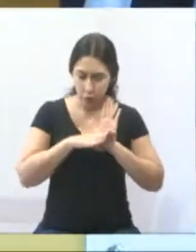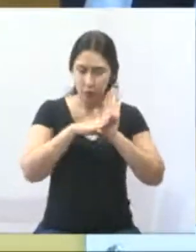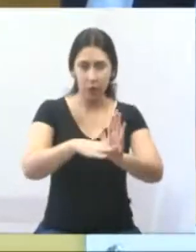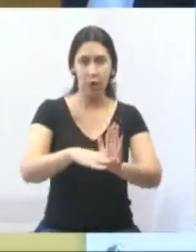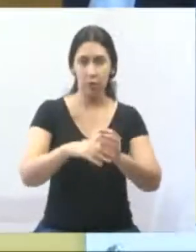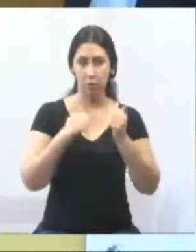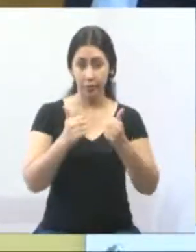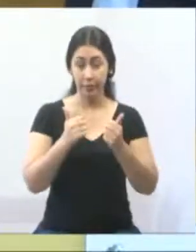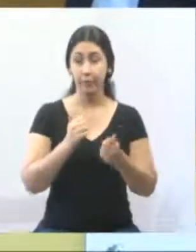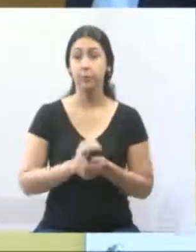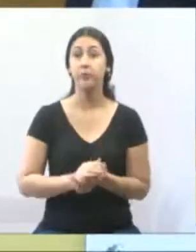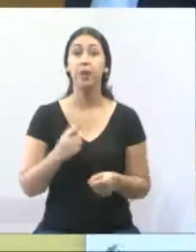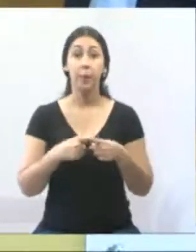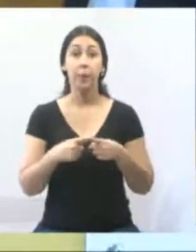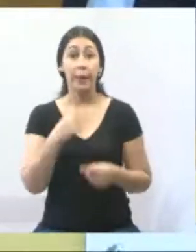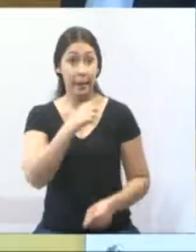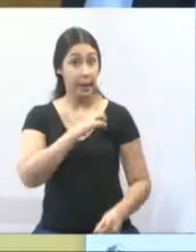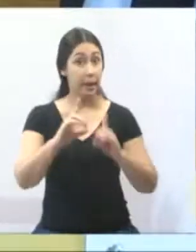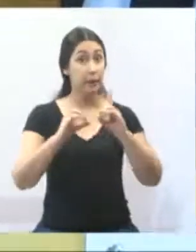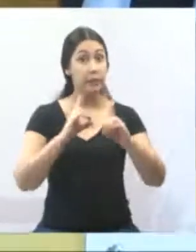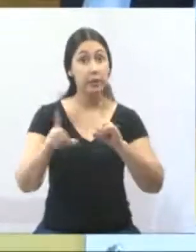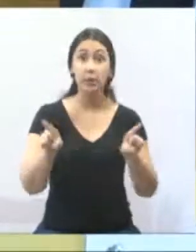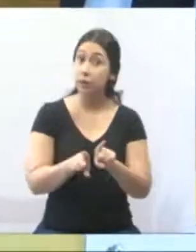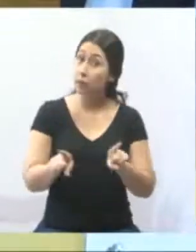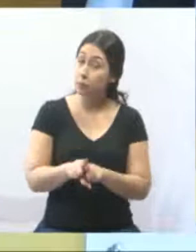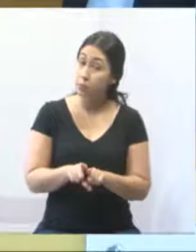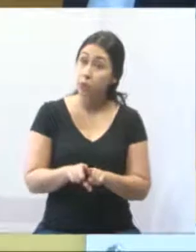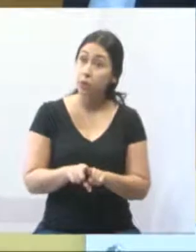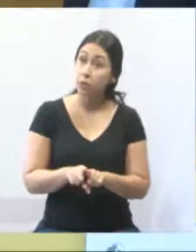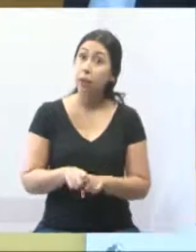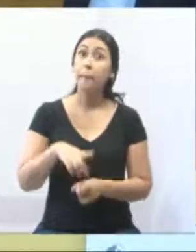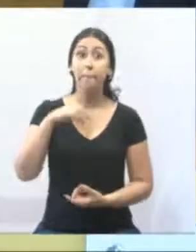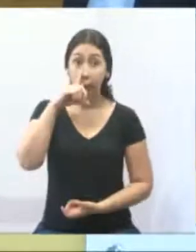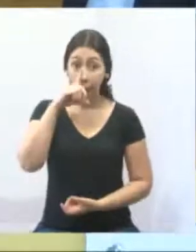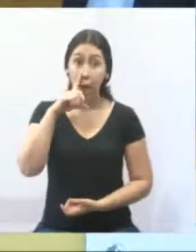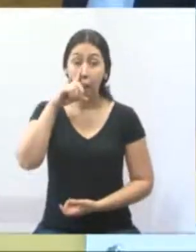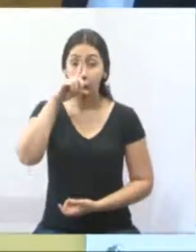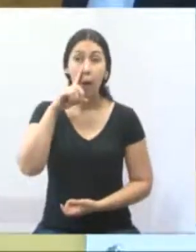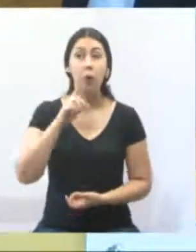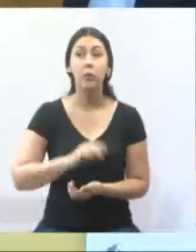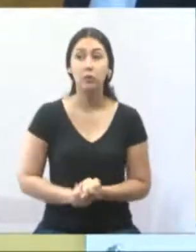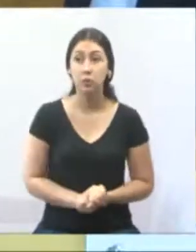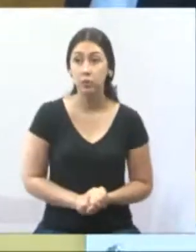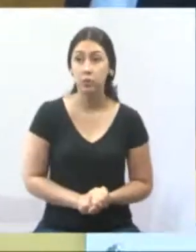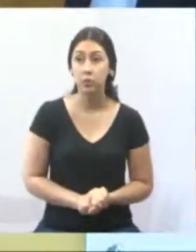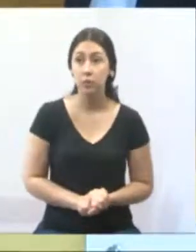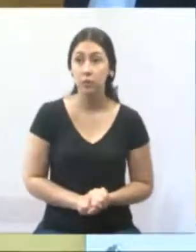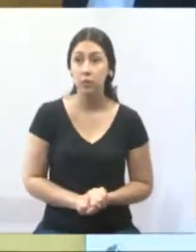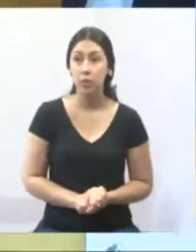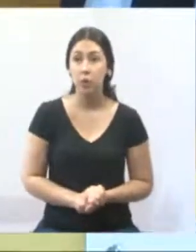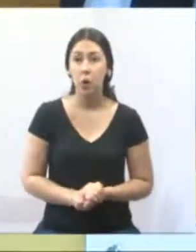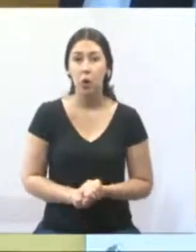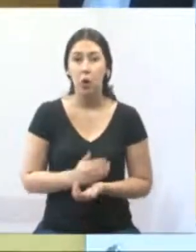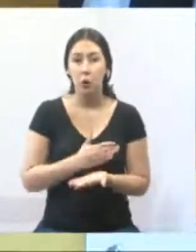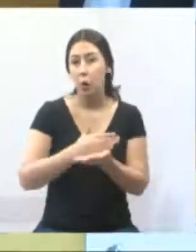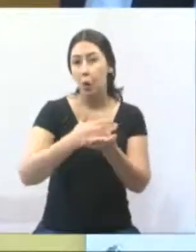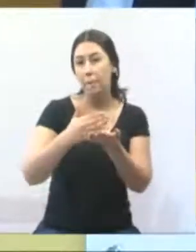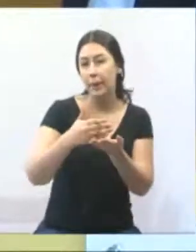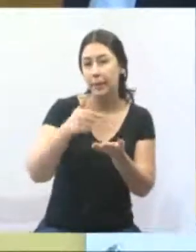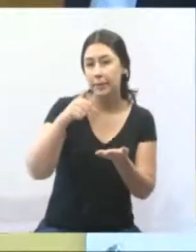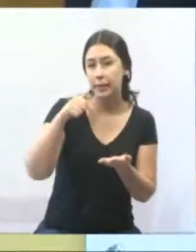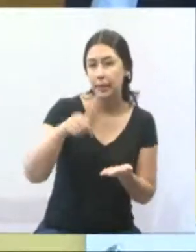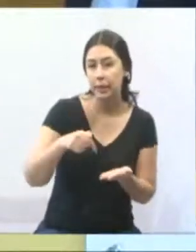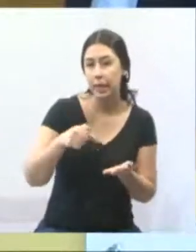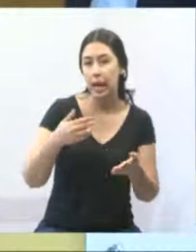Tá bom? Porque a Nilo Máximo também é uma via muito perigosa. Sai daqui do quadrado da